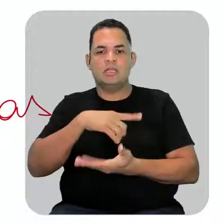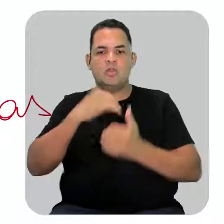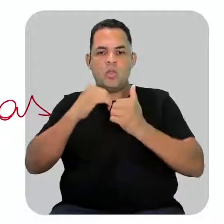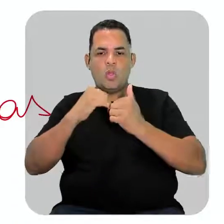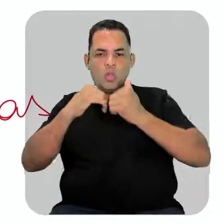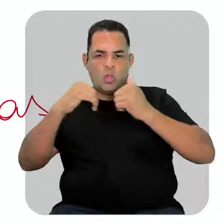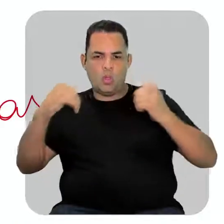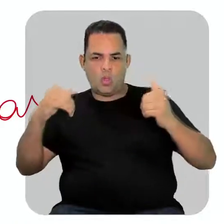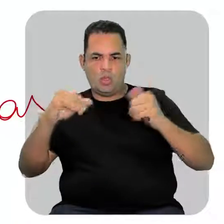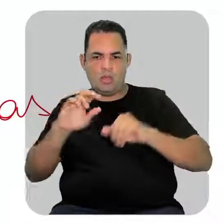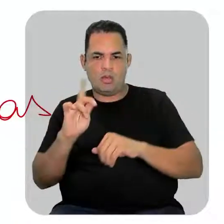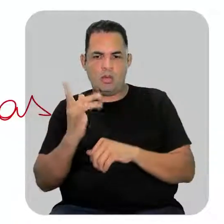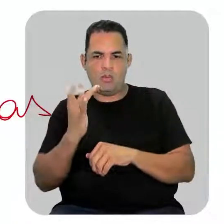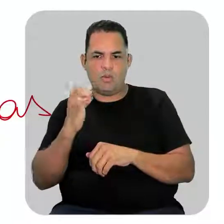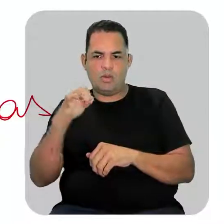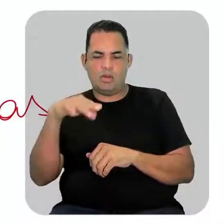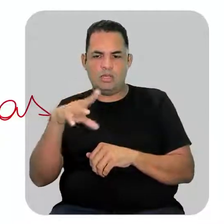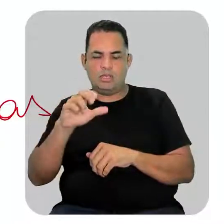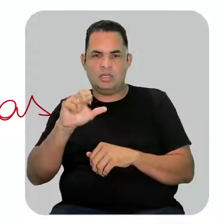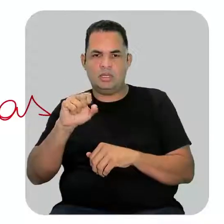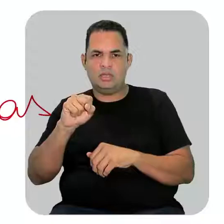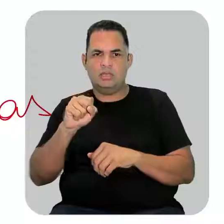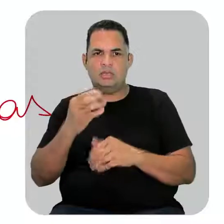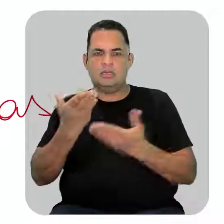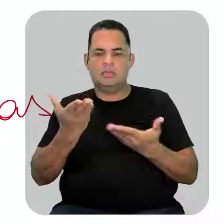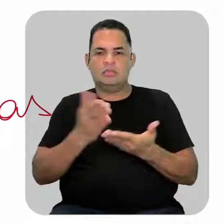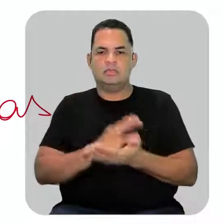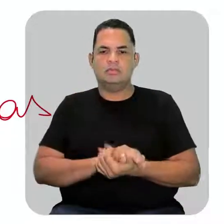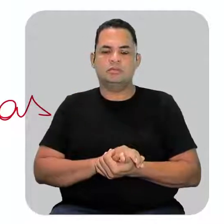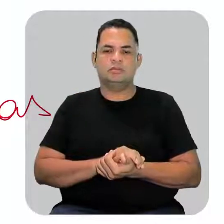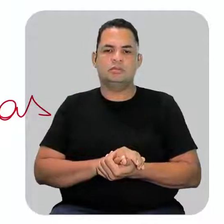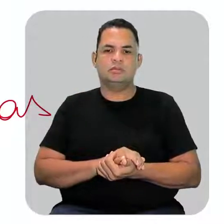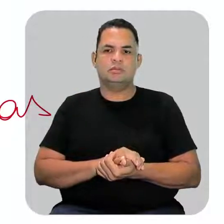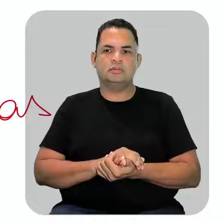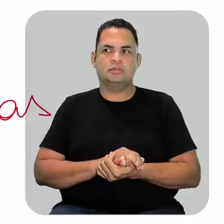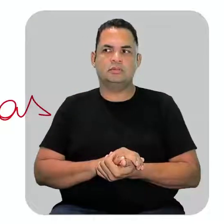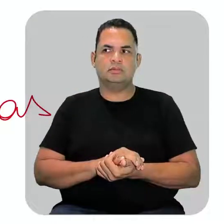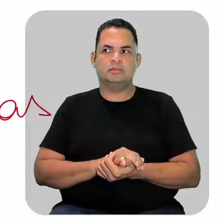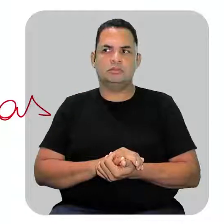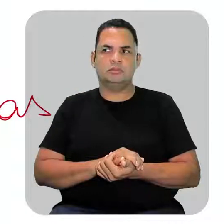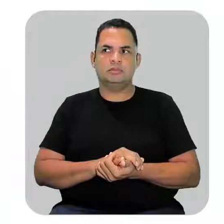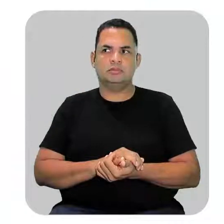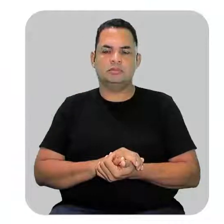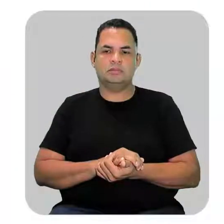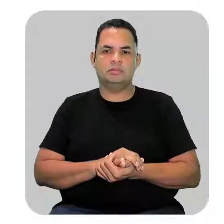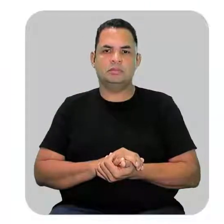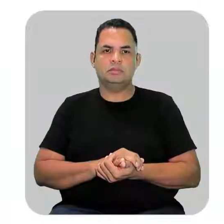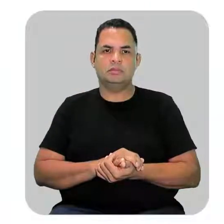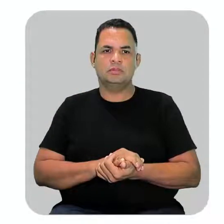cisão homolítica, que é a cisão que ocorre nas ligações covalentes.